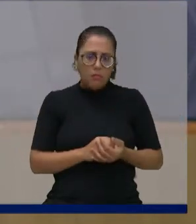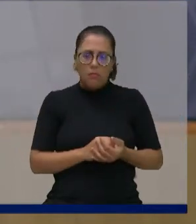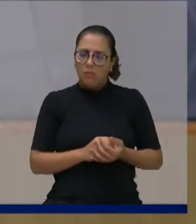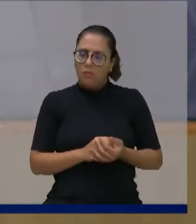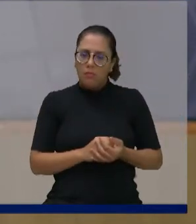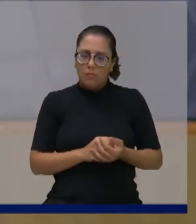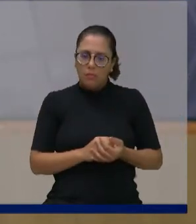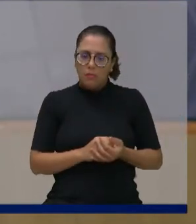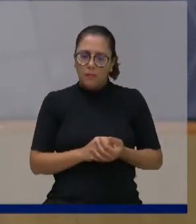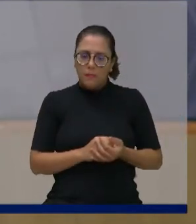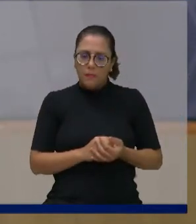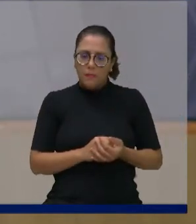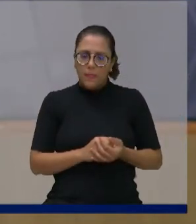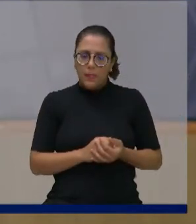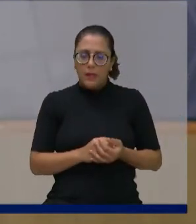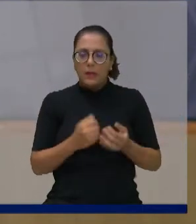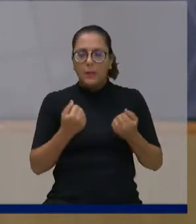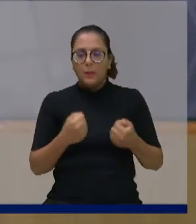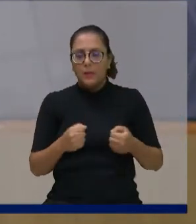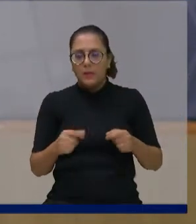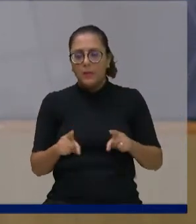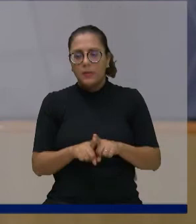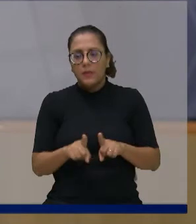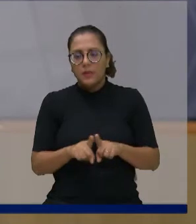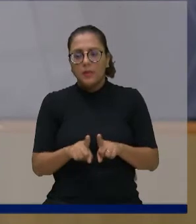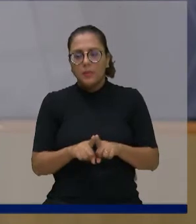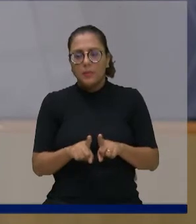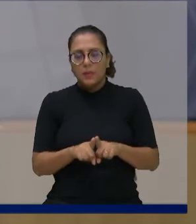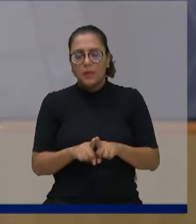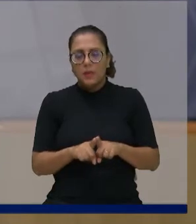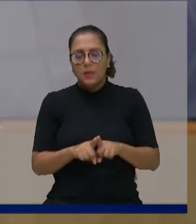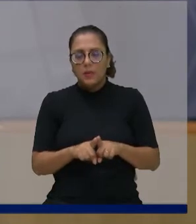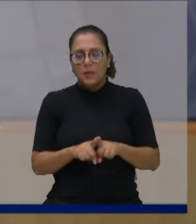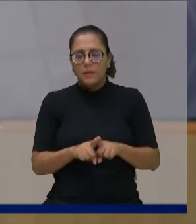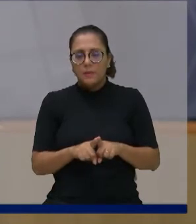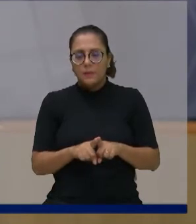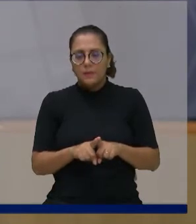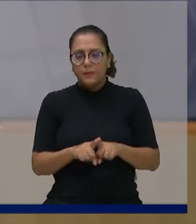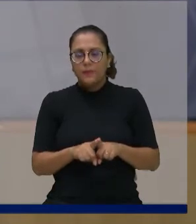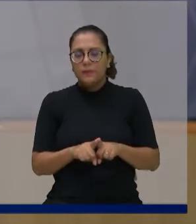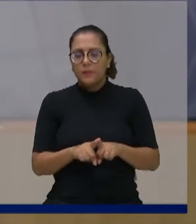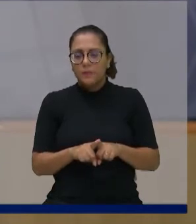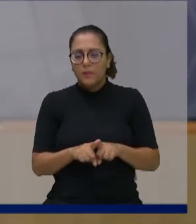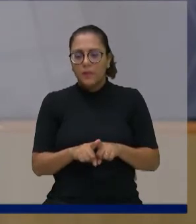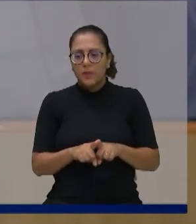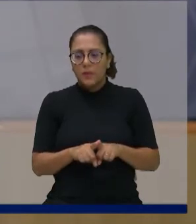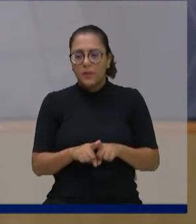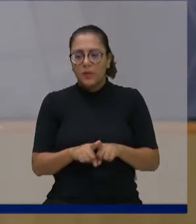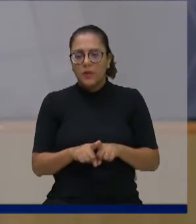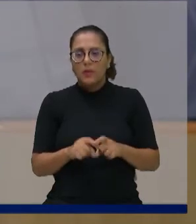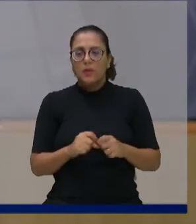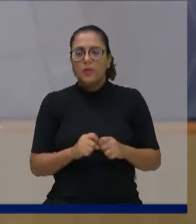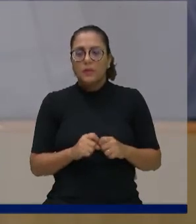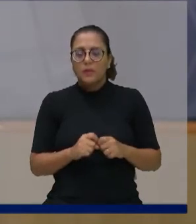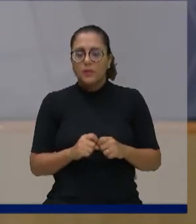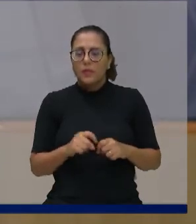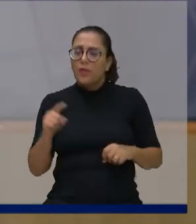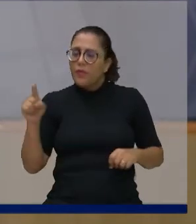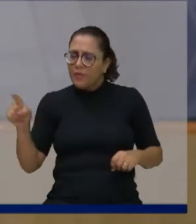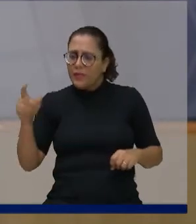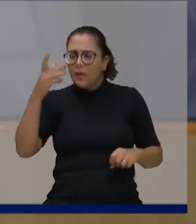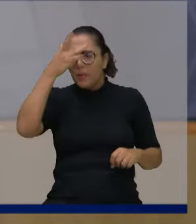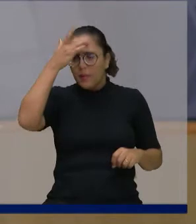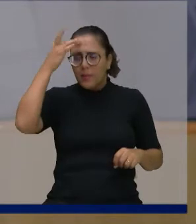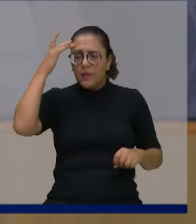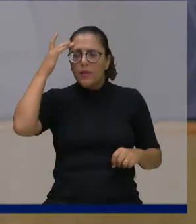nós precisamos também, eu vou até citar, vereador, com todo o respeito, você sabe que eu tenho a vossa excelência, você sabe que você é uma pessoa que eu admiro